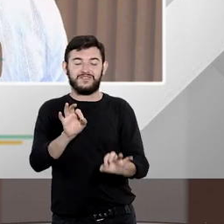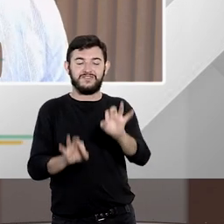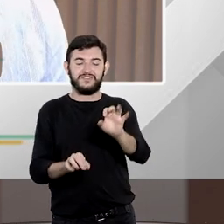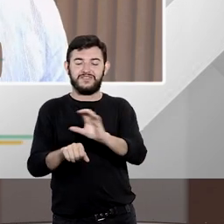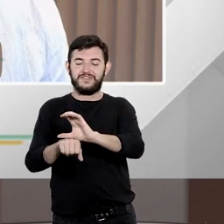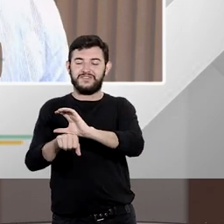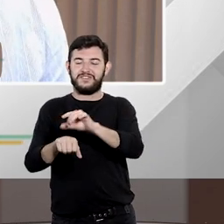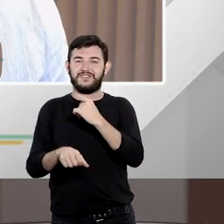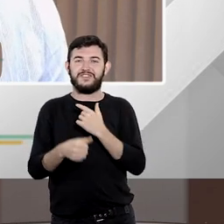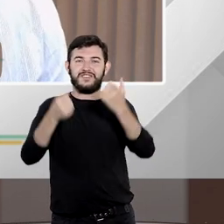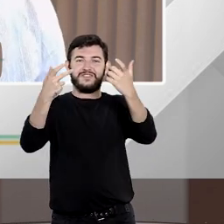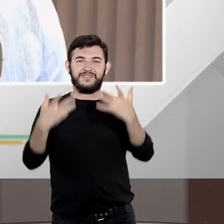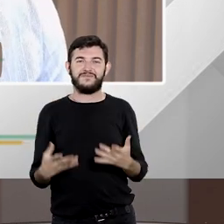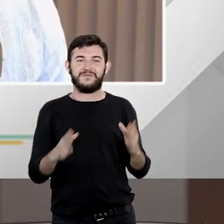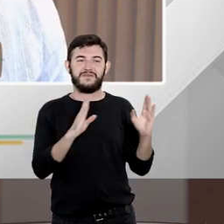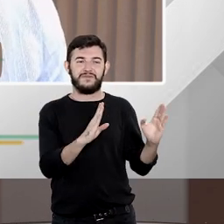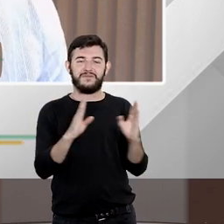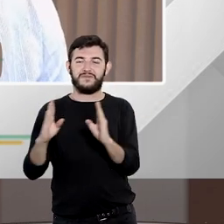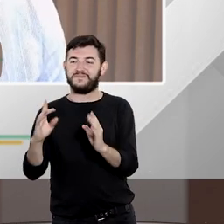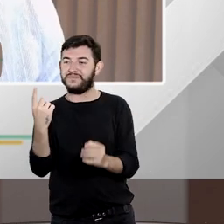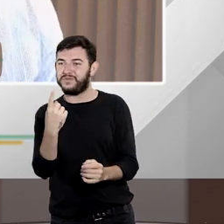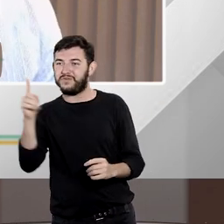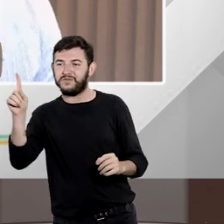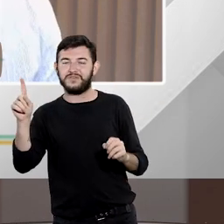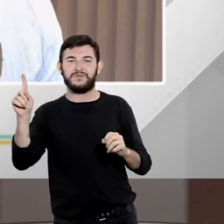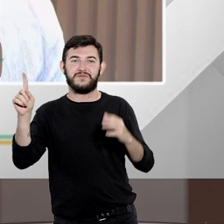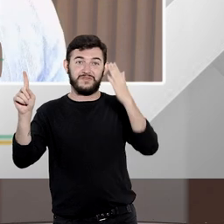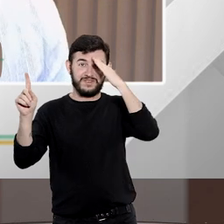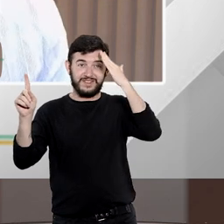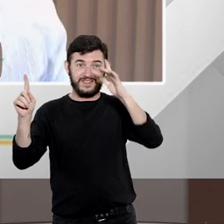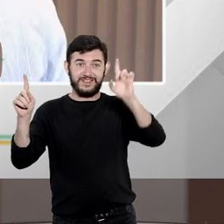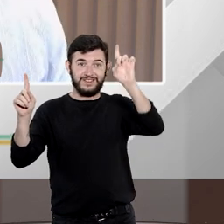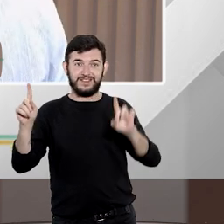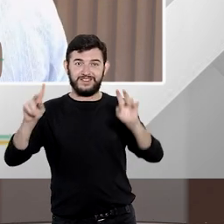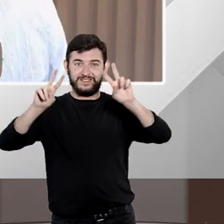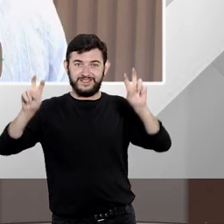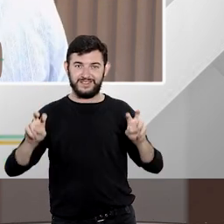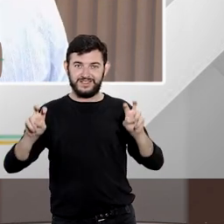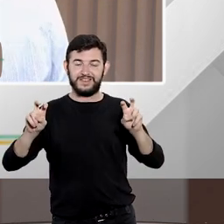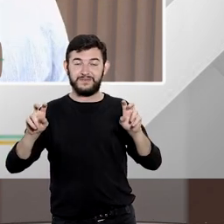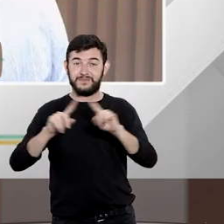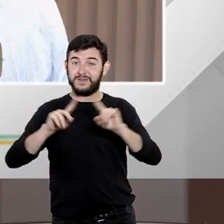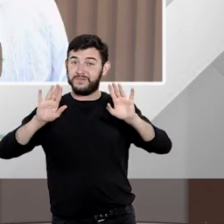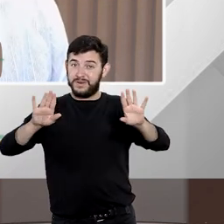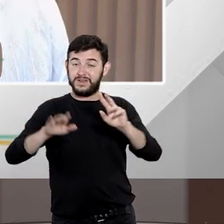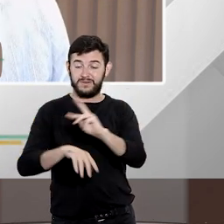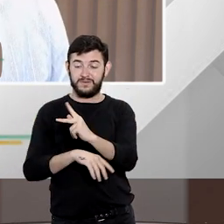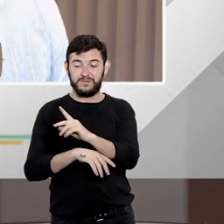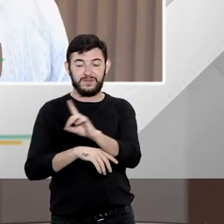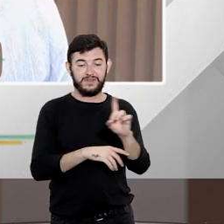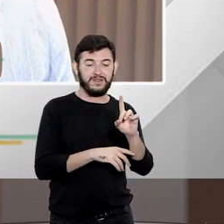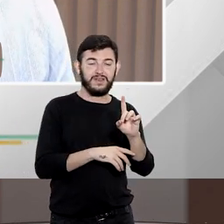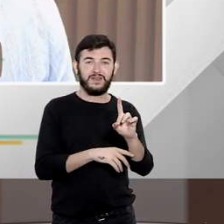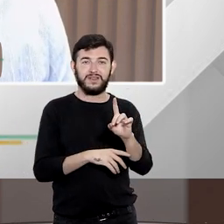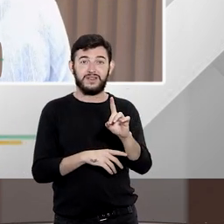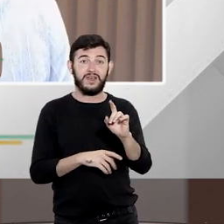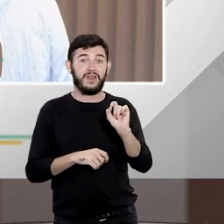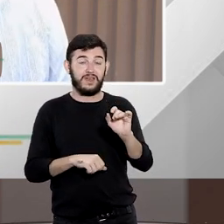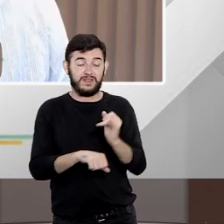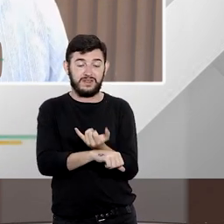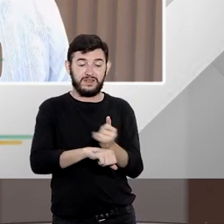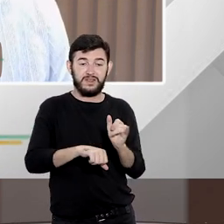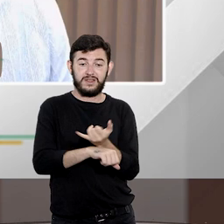etapa do entender direito sobre o tema o habeas data é definitivamente o remédio jurídico condicional